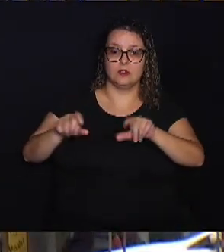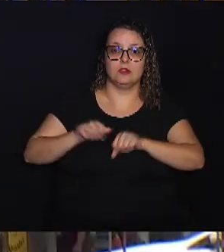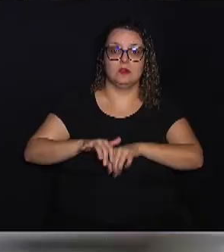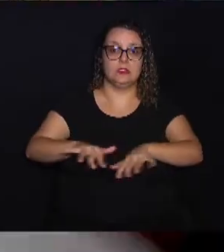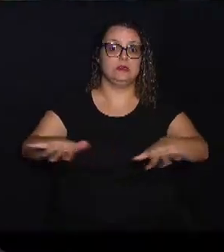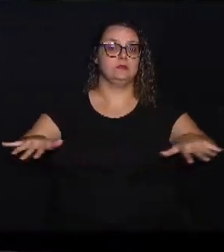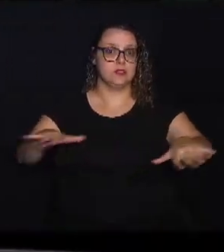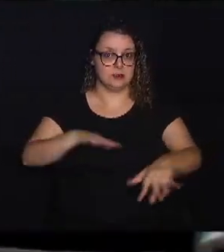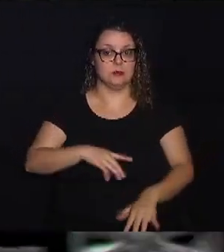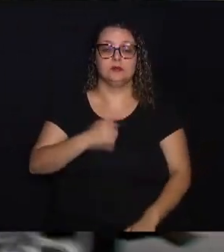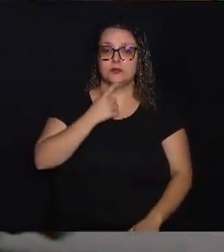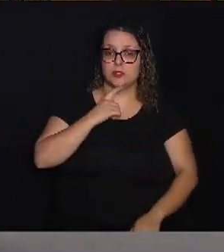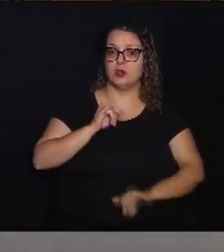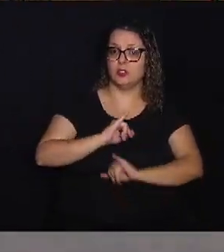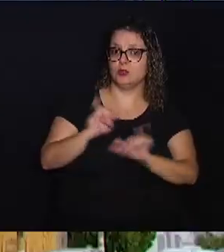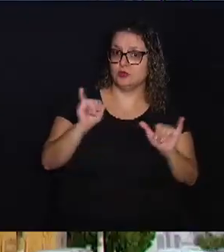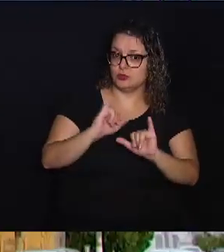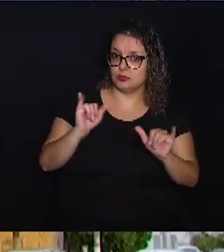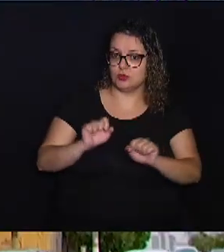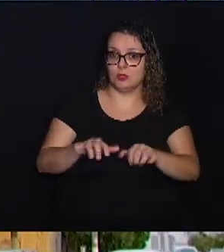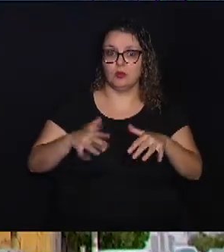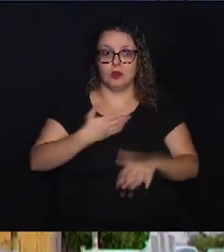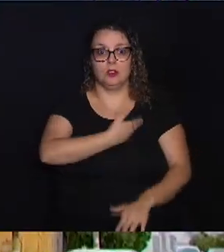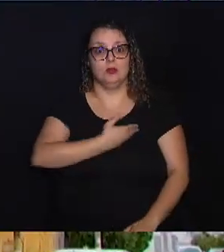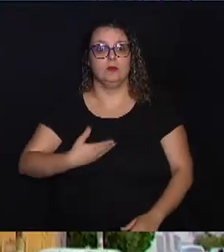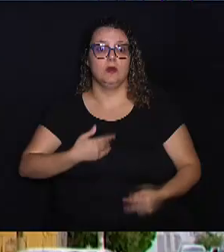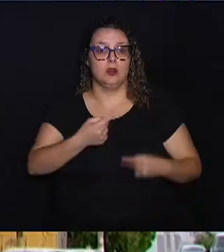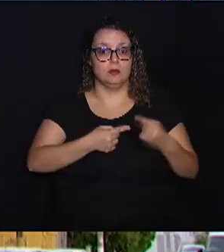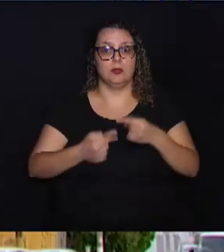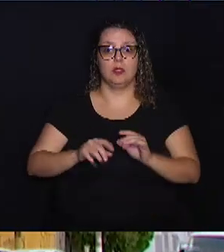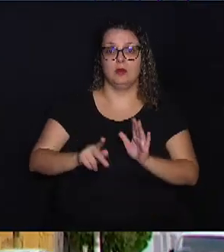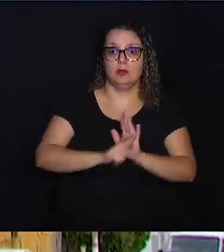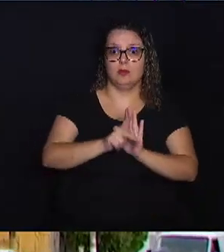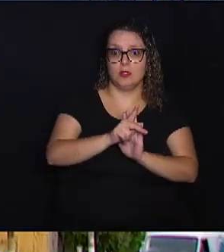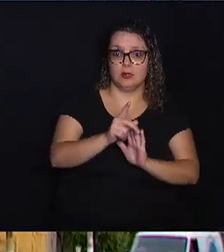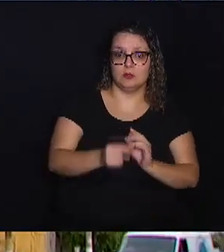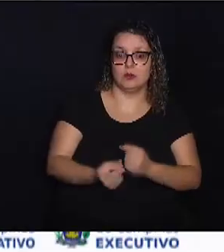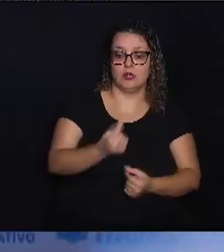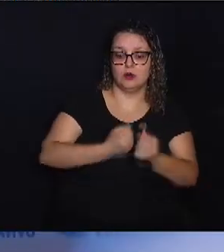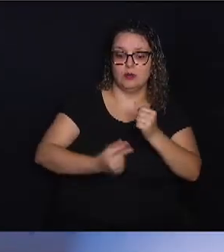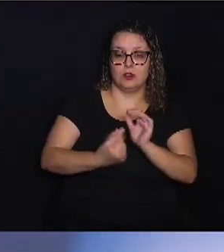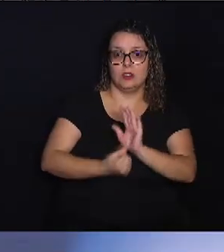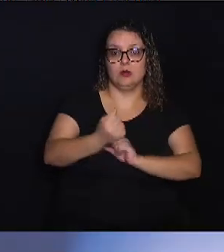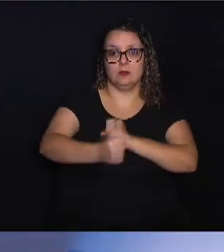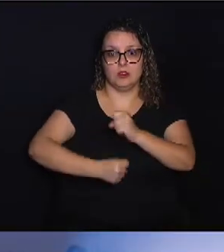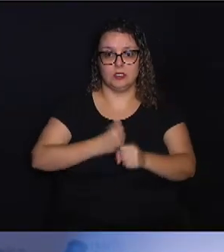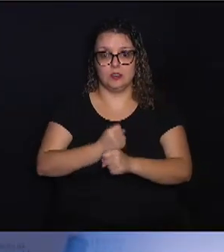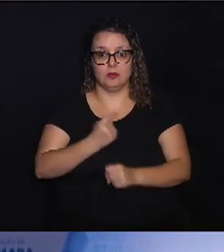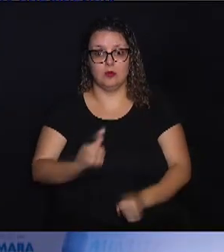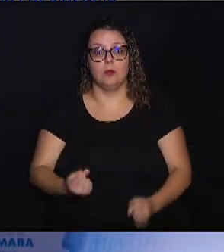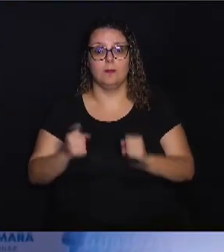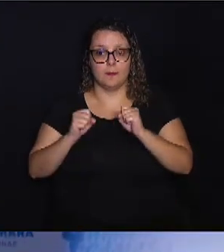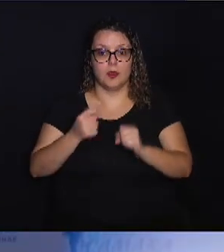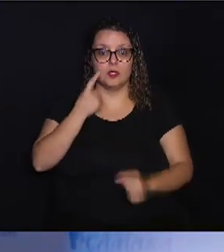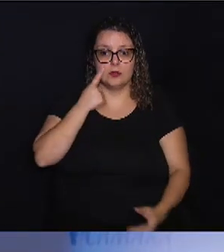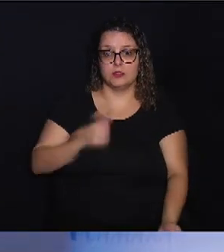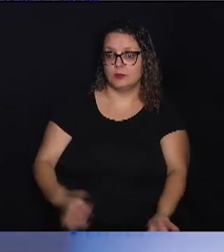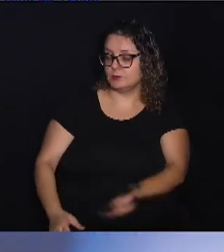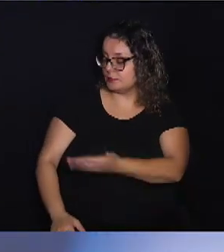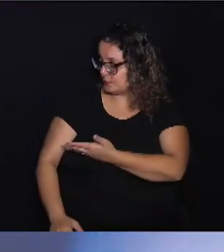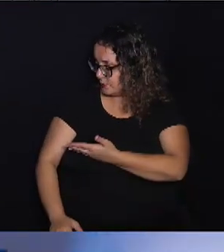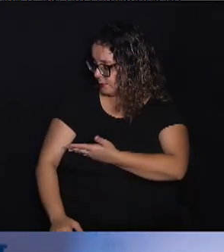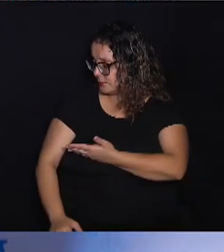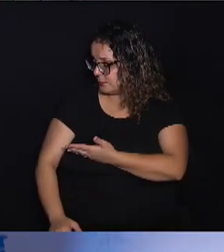município, a divulgação da audiência pública para debater o projeto da Lei Orçamentária Anual também pode ser conferida no site da Câmara